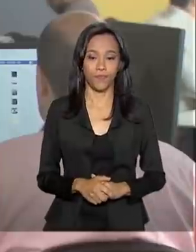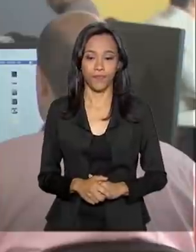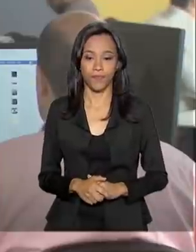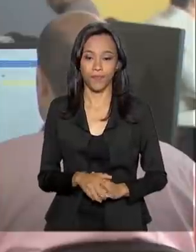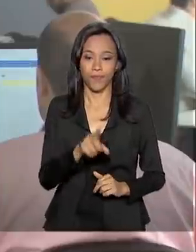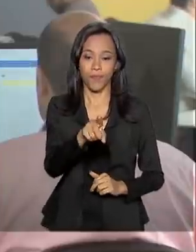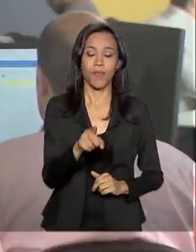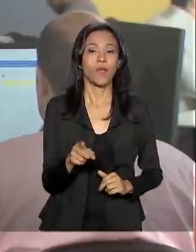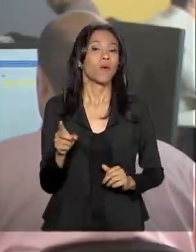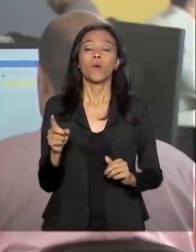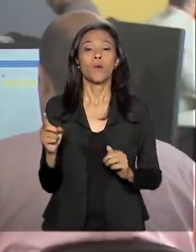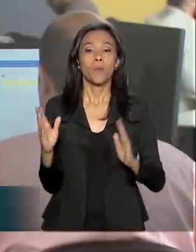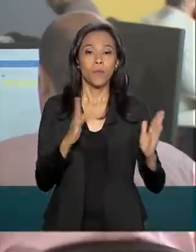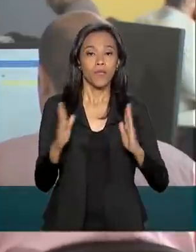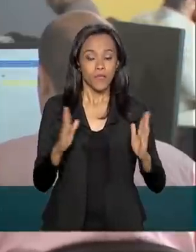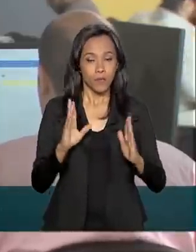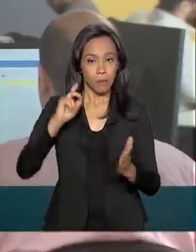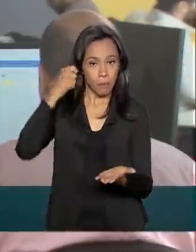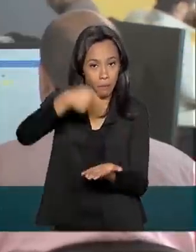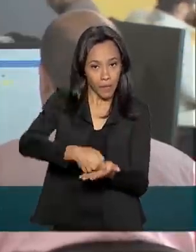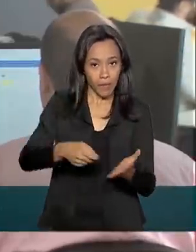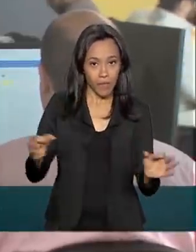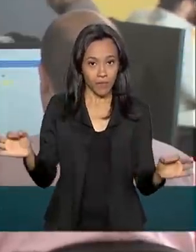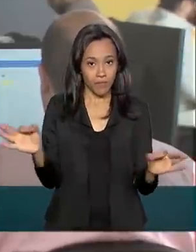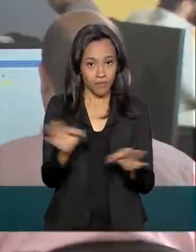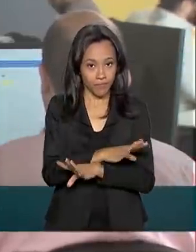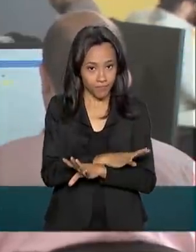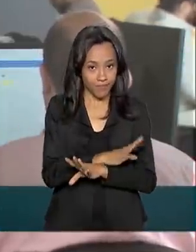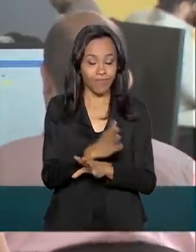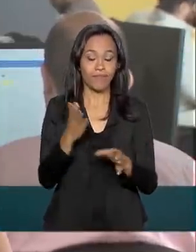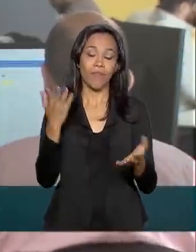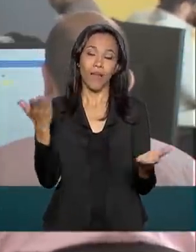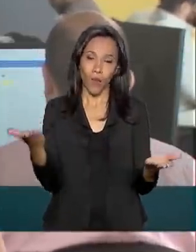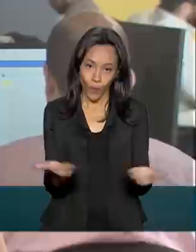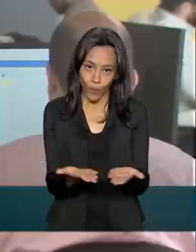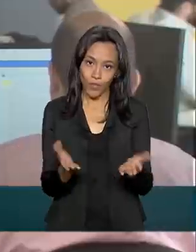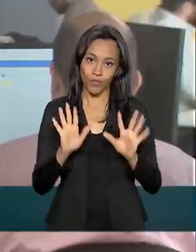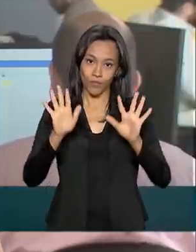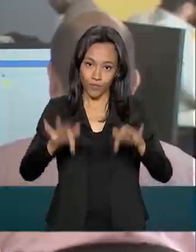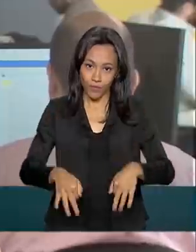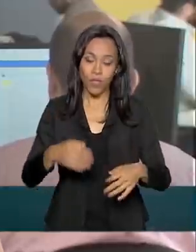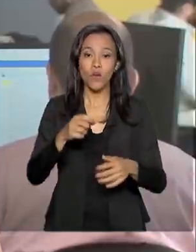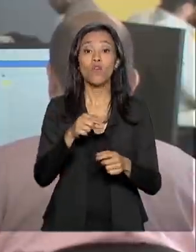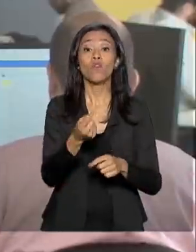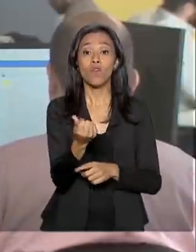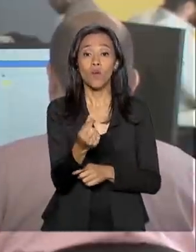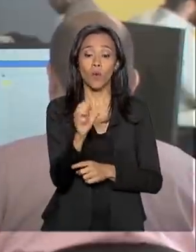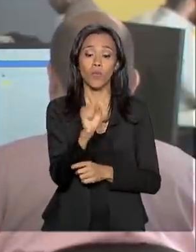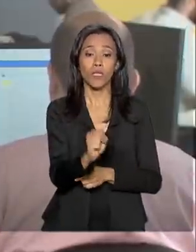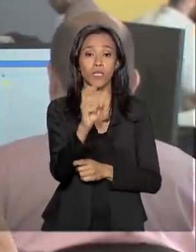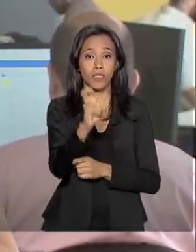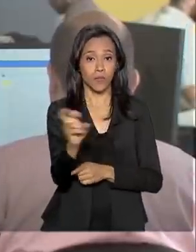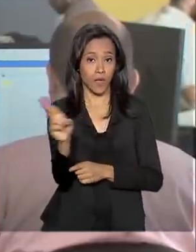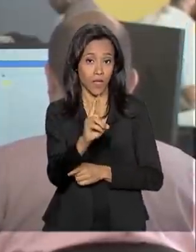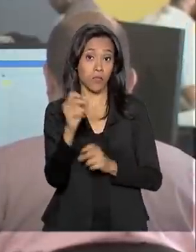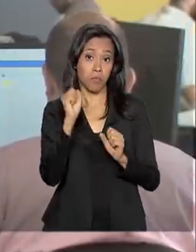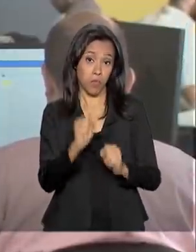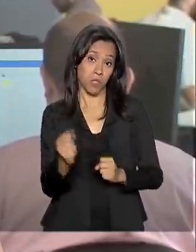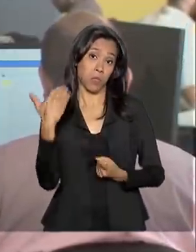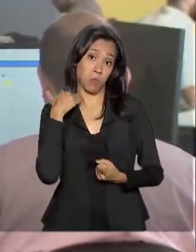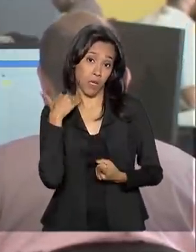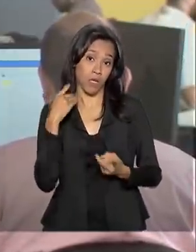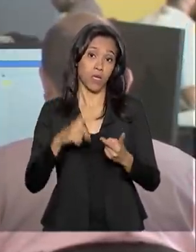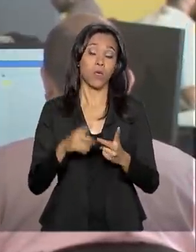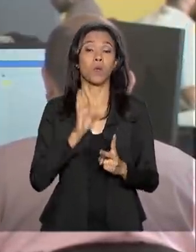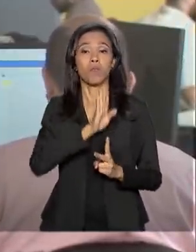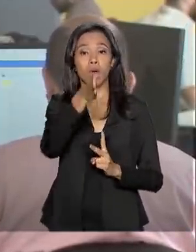O prazo para o pagamento da taxa de inscrição do Enem termina hoje. O valor é de R 85,00 e pode ser quitado em agências bancárias,